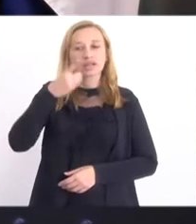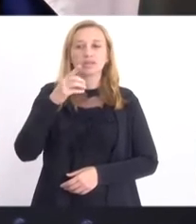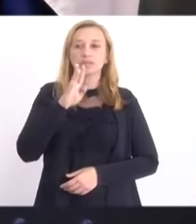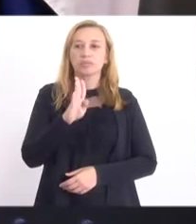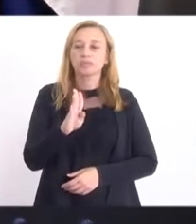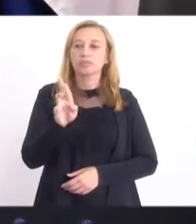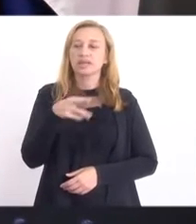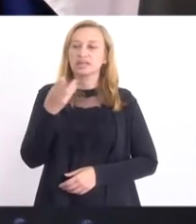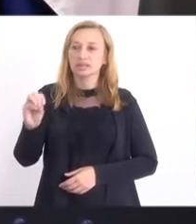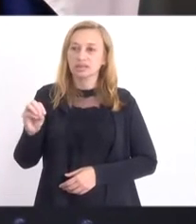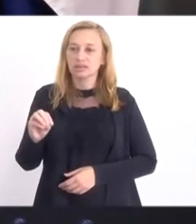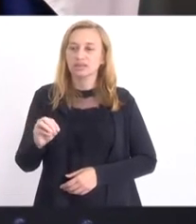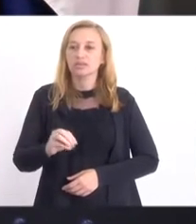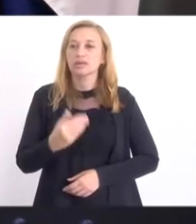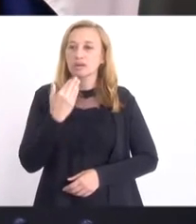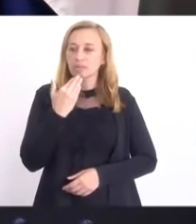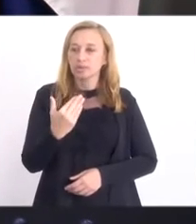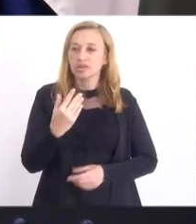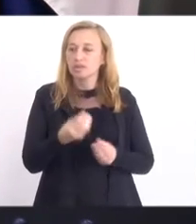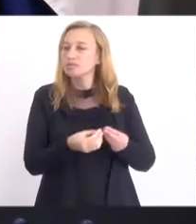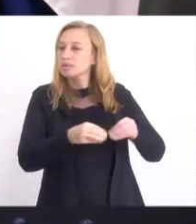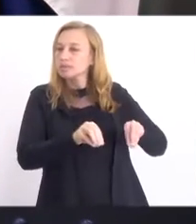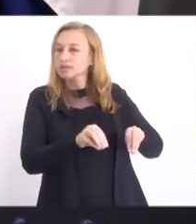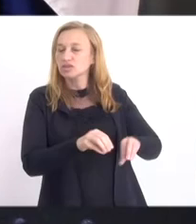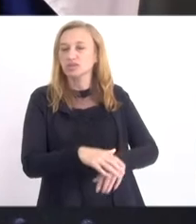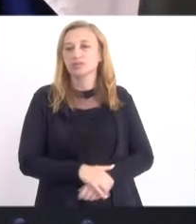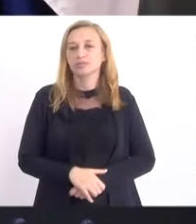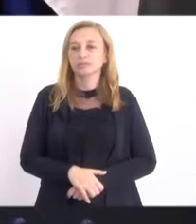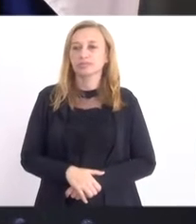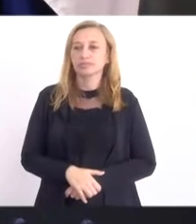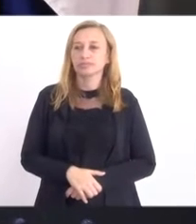Há um parecer sujeito pela prejudicabilidade.